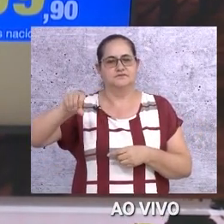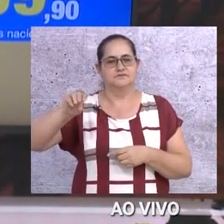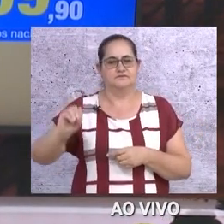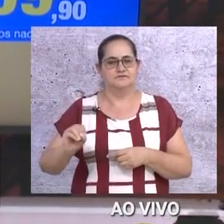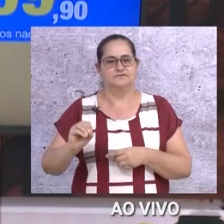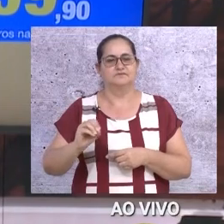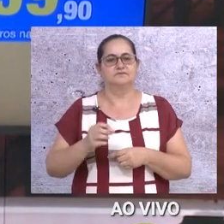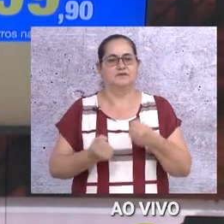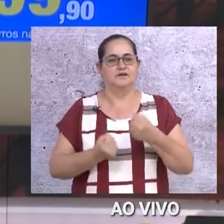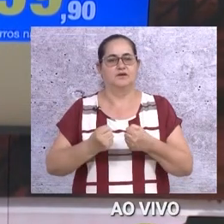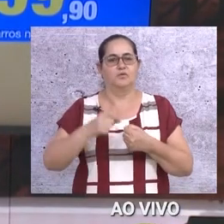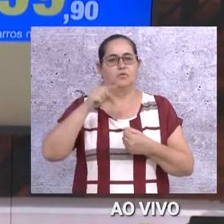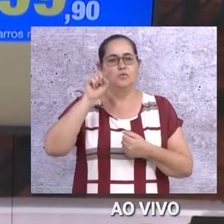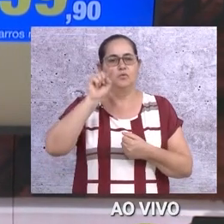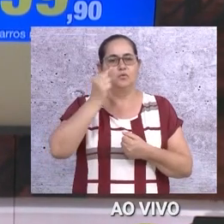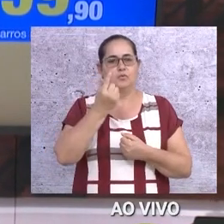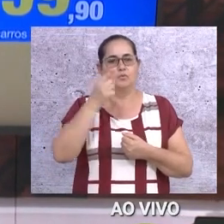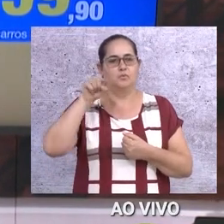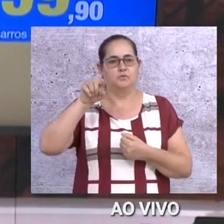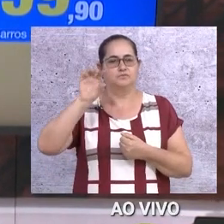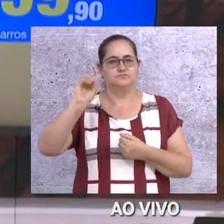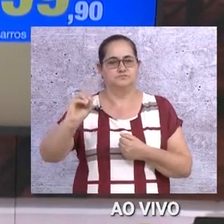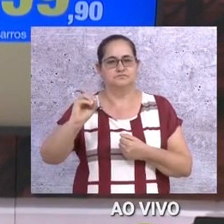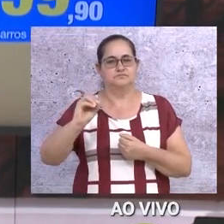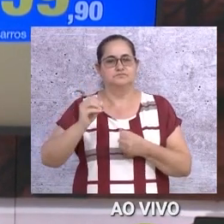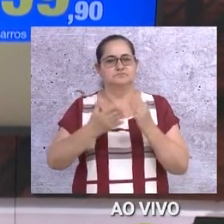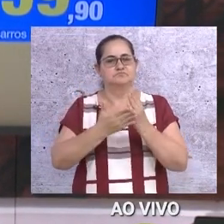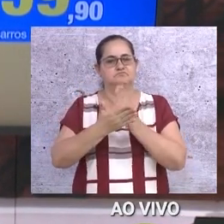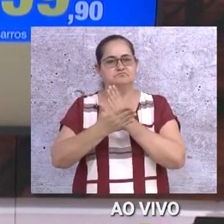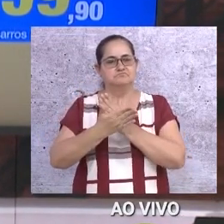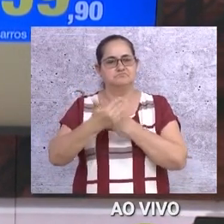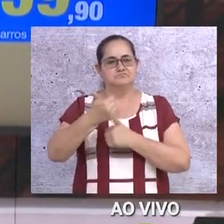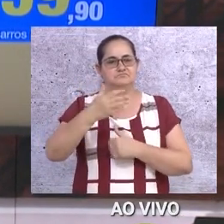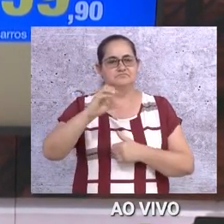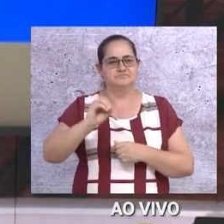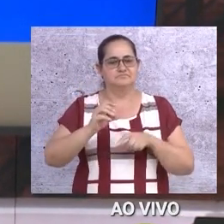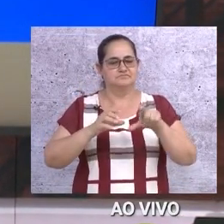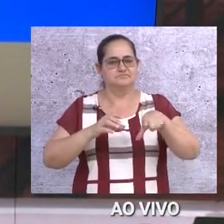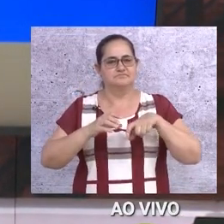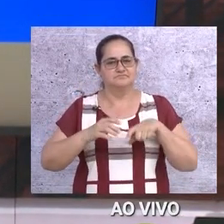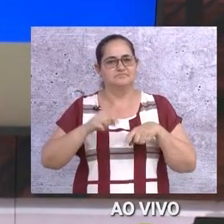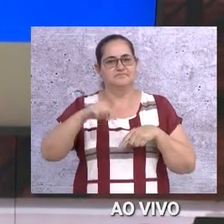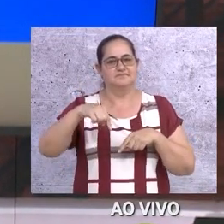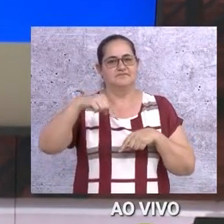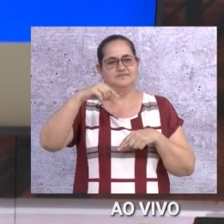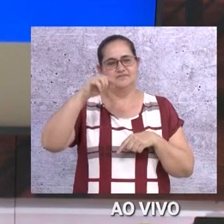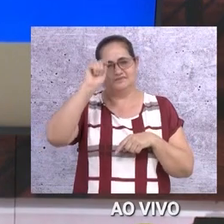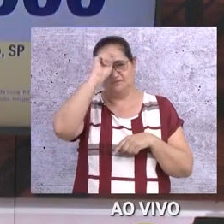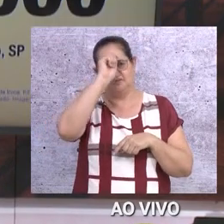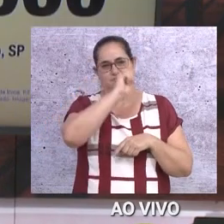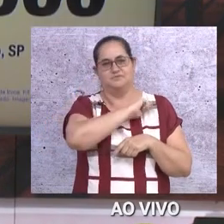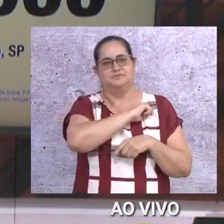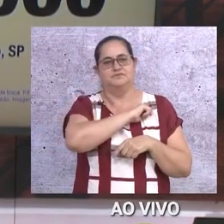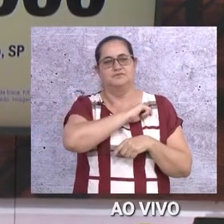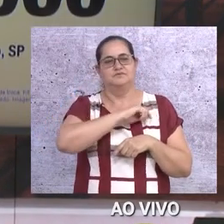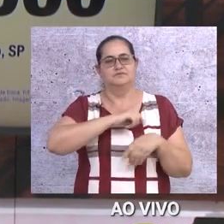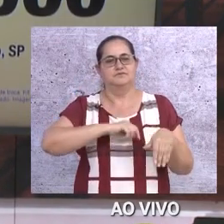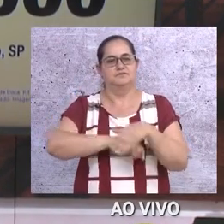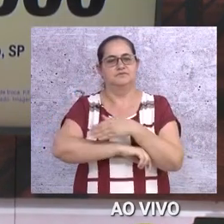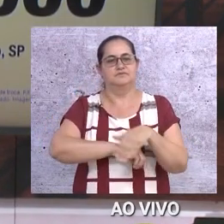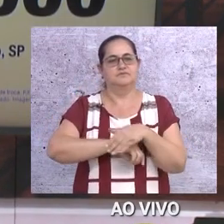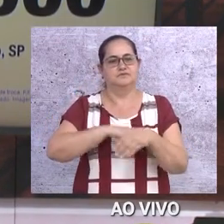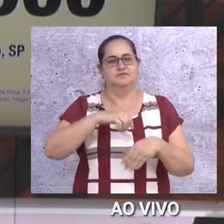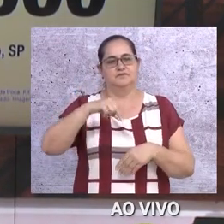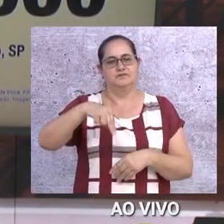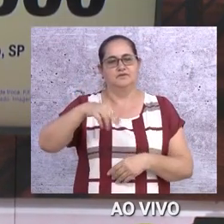nacionais 1.0. Tudo em 10 vezes sem juros, no seu cartão, aqui em Rio Preto, na Avenida Nossa Senhora